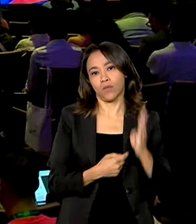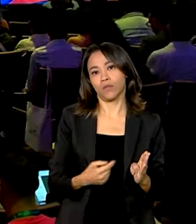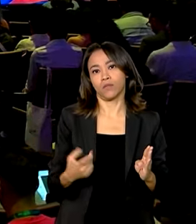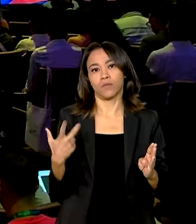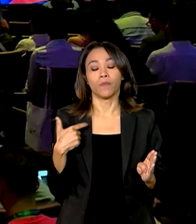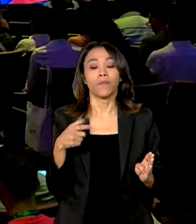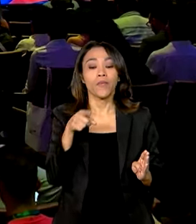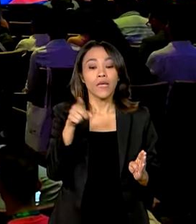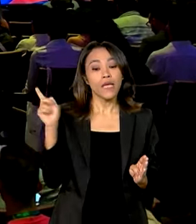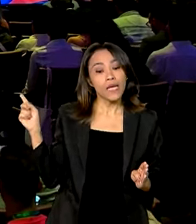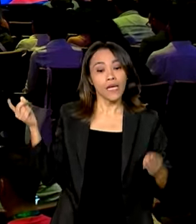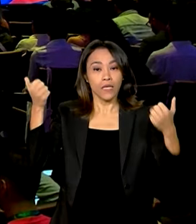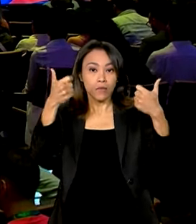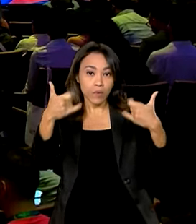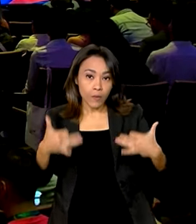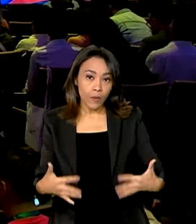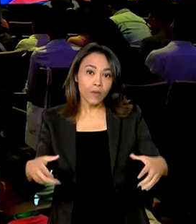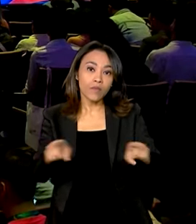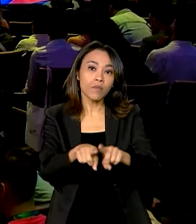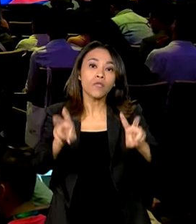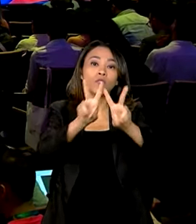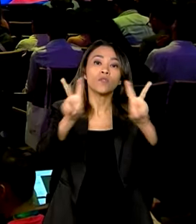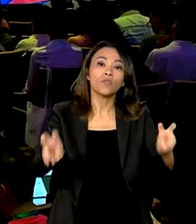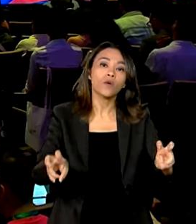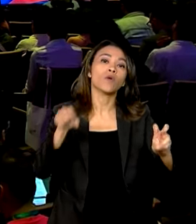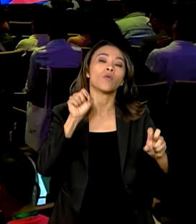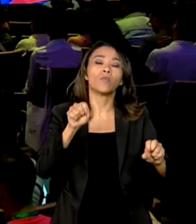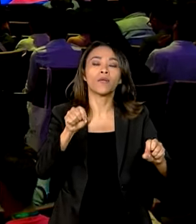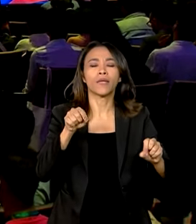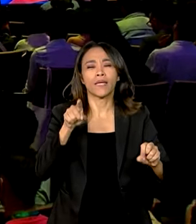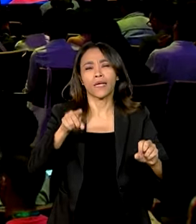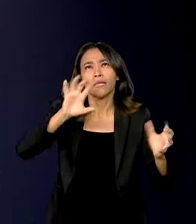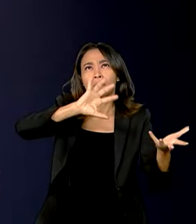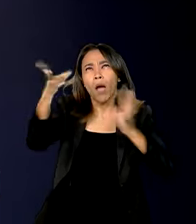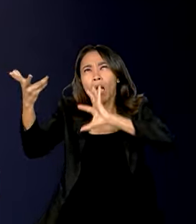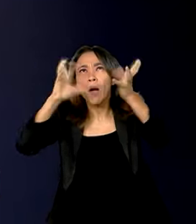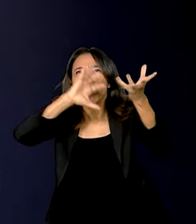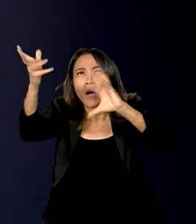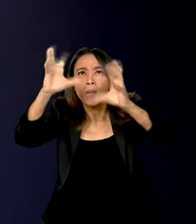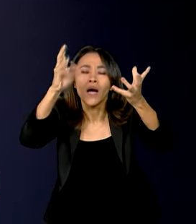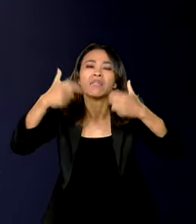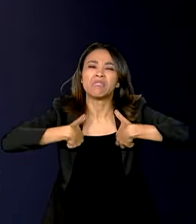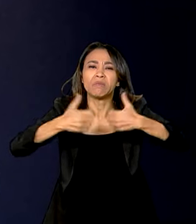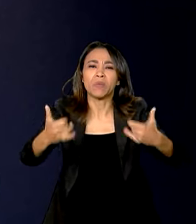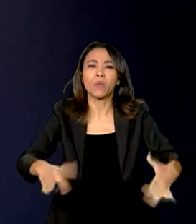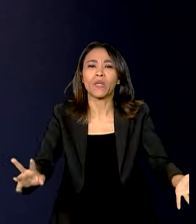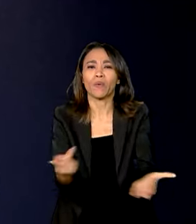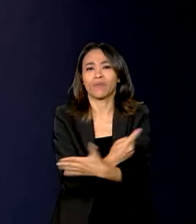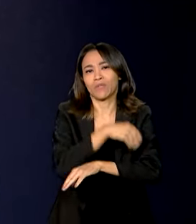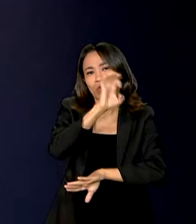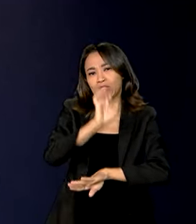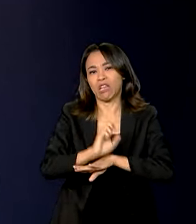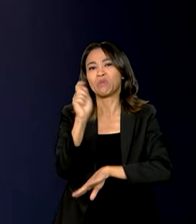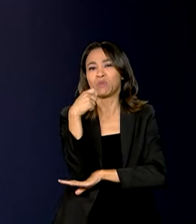Paulo Pimenta fez referências às mudanças climáticas e mencionou a situação do Rio Grande do Sul, que passa por dificuldades